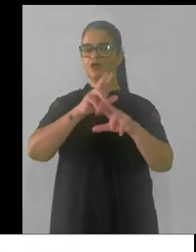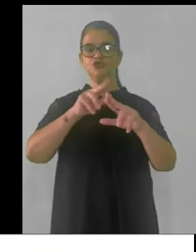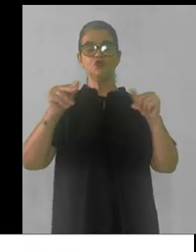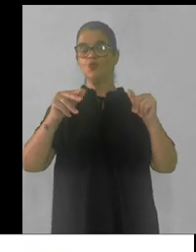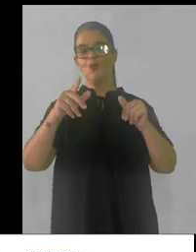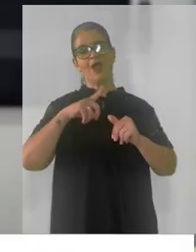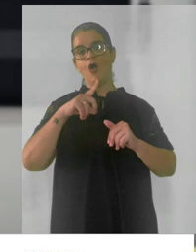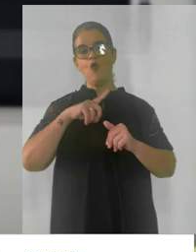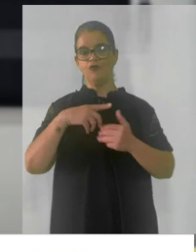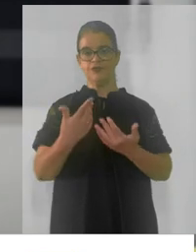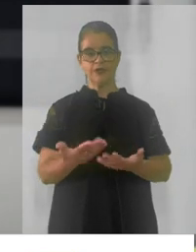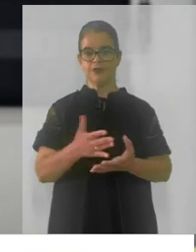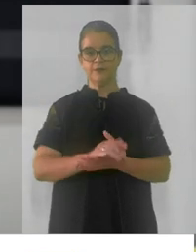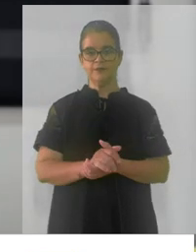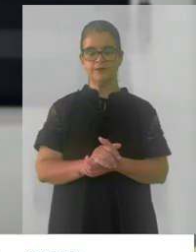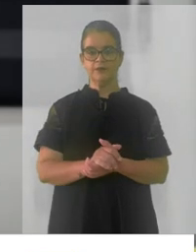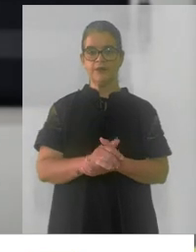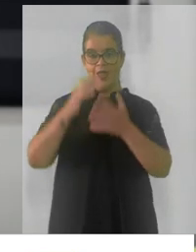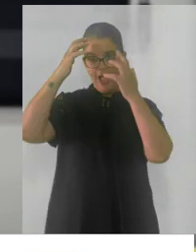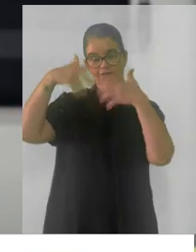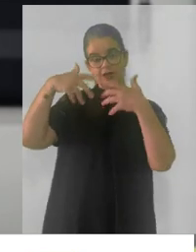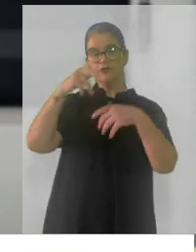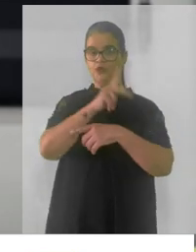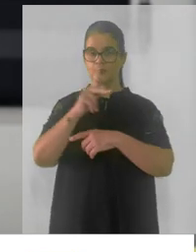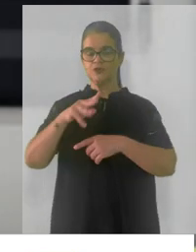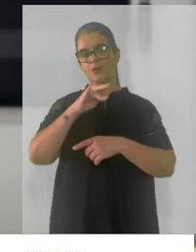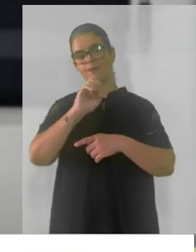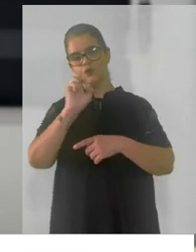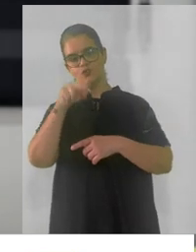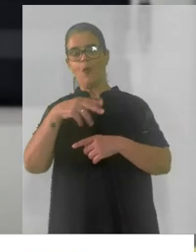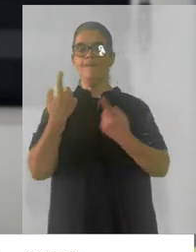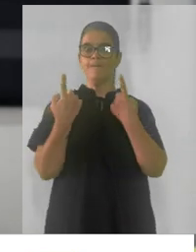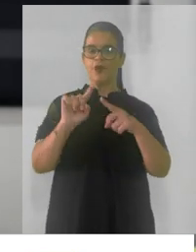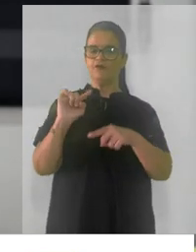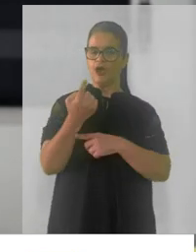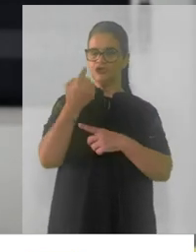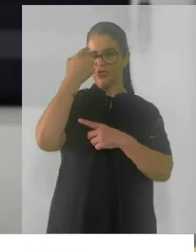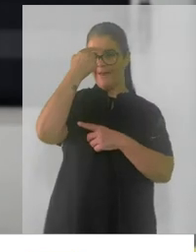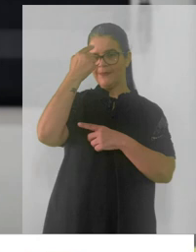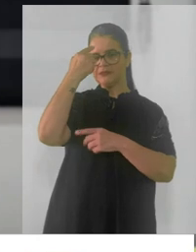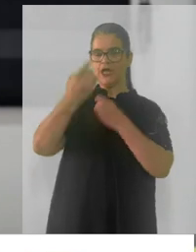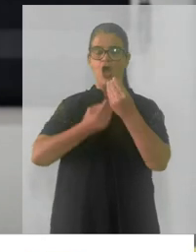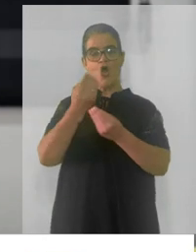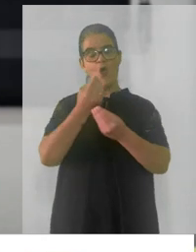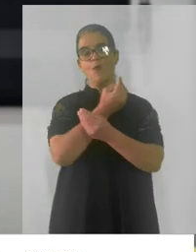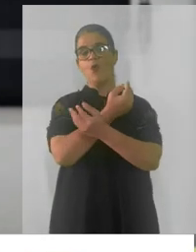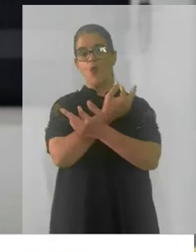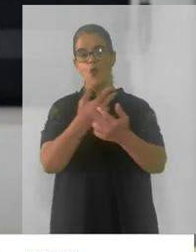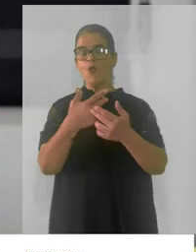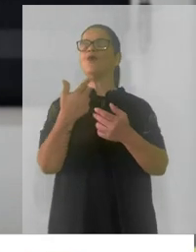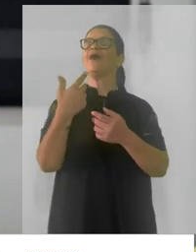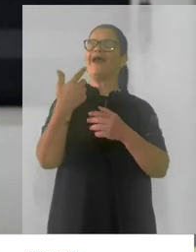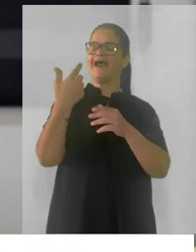houve. A reflexão do professor Milton Santos nos provoca a pensar como o exercício da